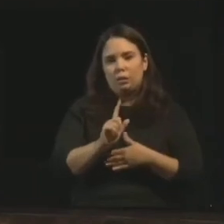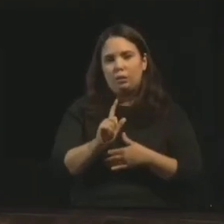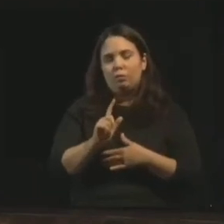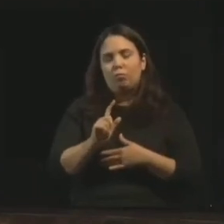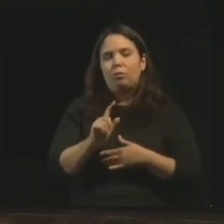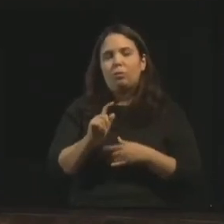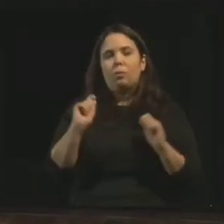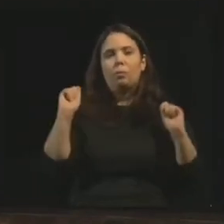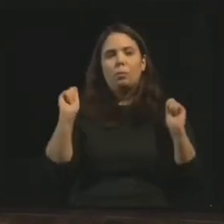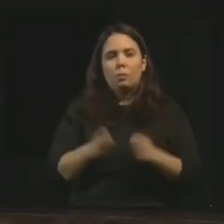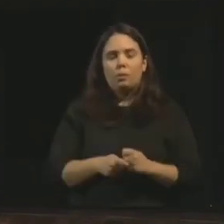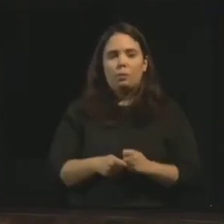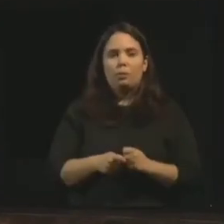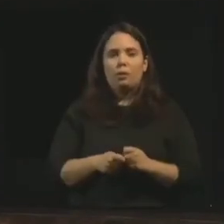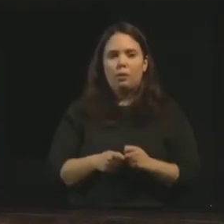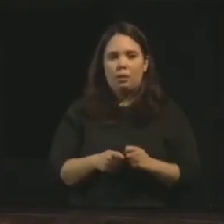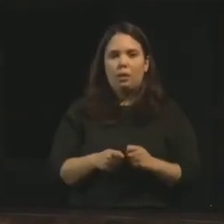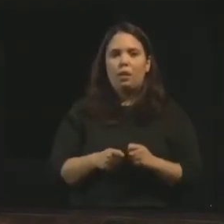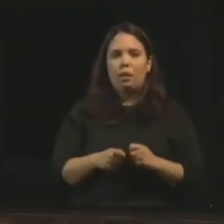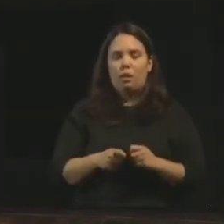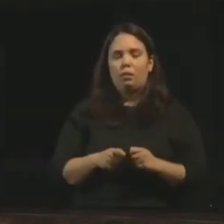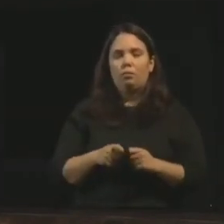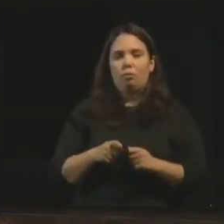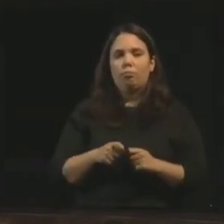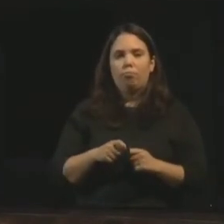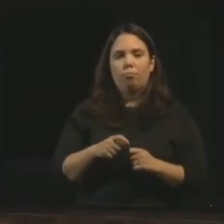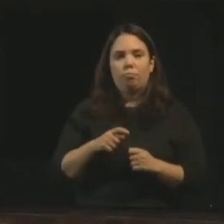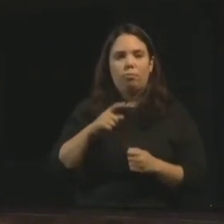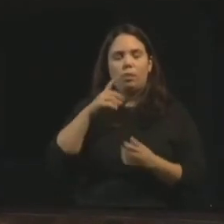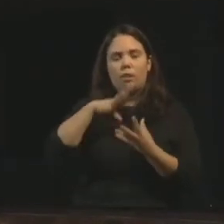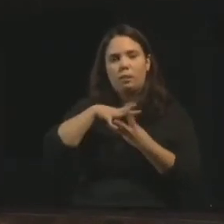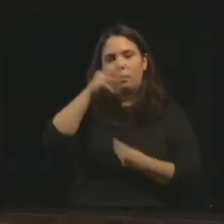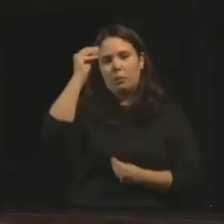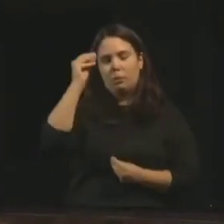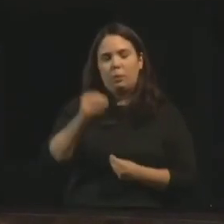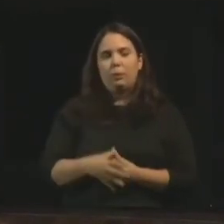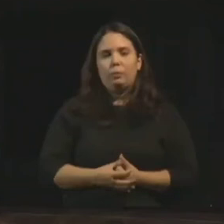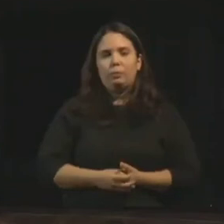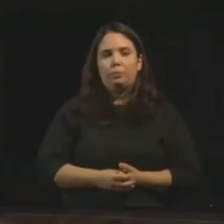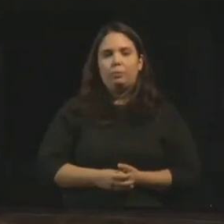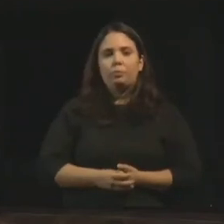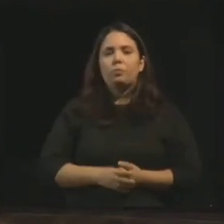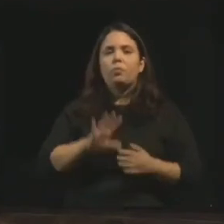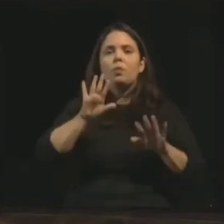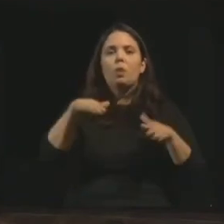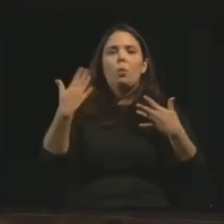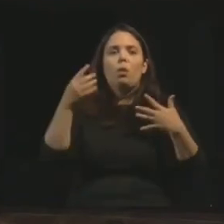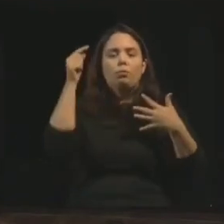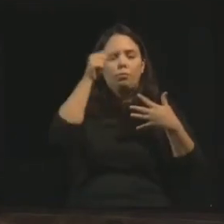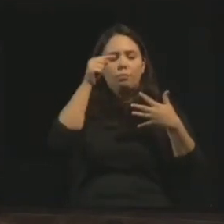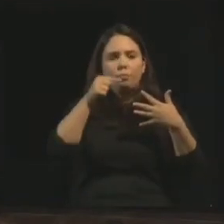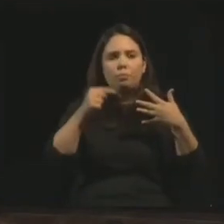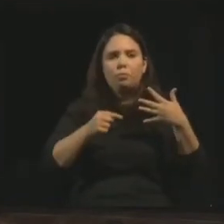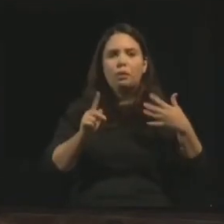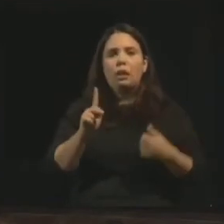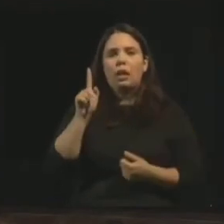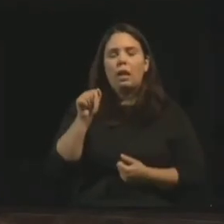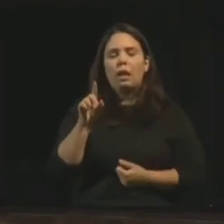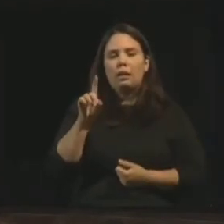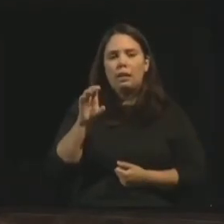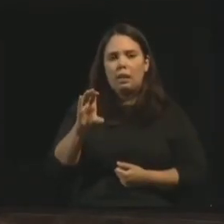na possibilidade do intercâmbio espiritual. Quais são os parâmetros que Allan Kardec utilizou?